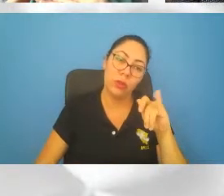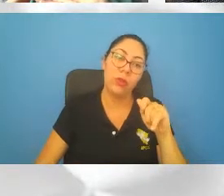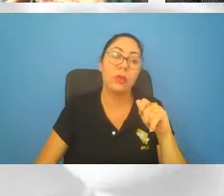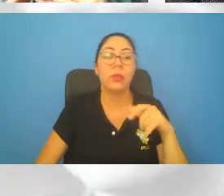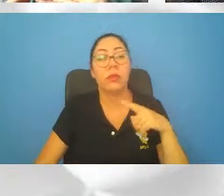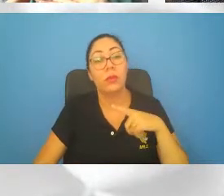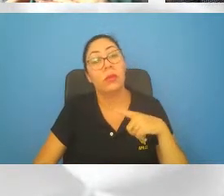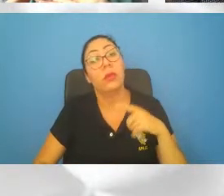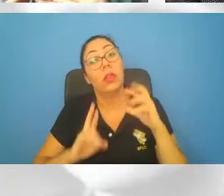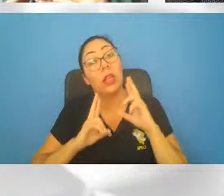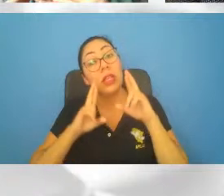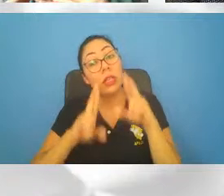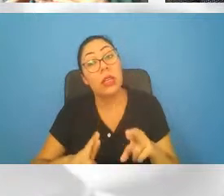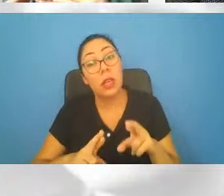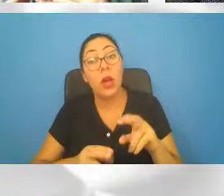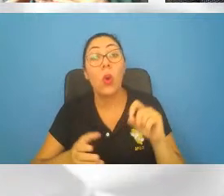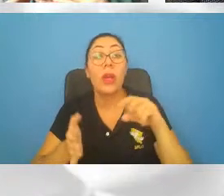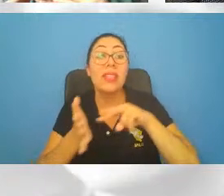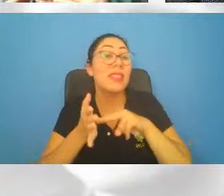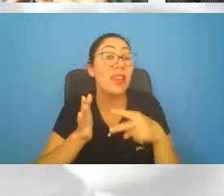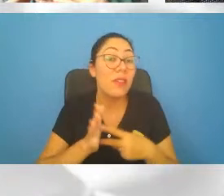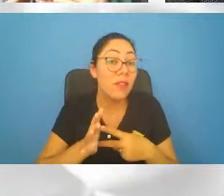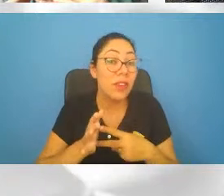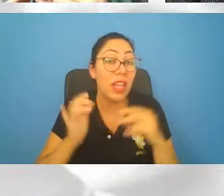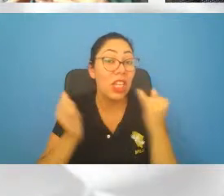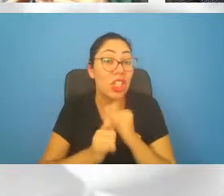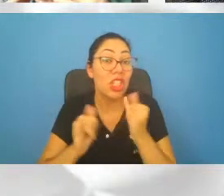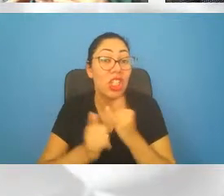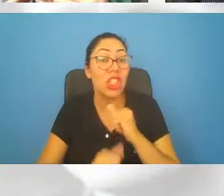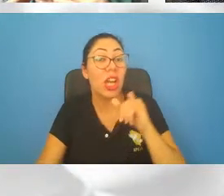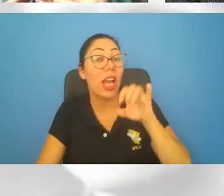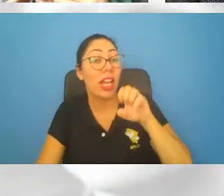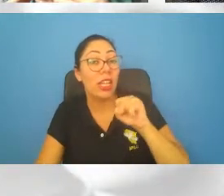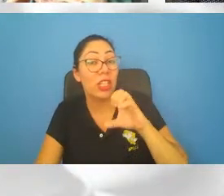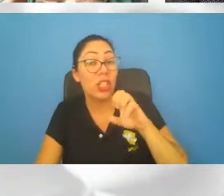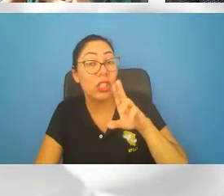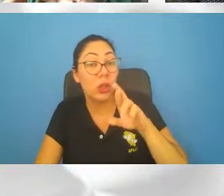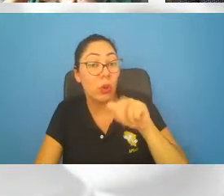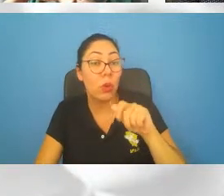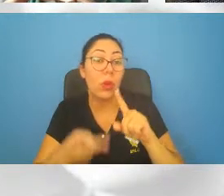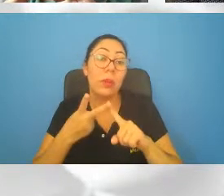é a energia escura e o que é a matéria escura se é que existe.